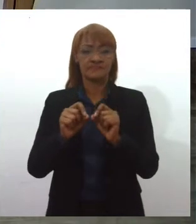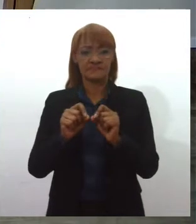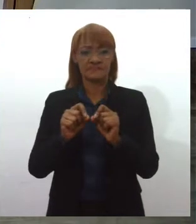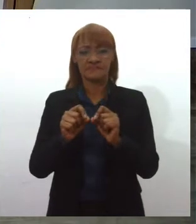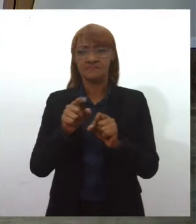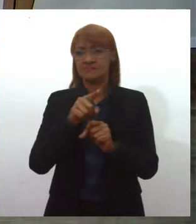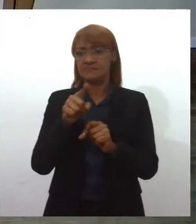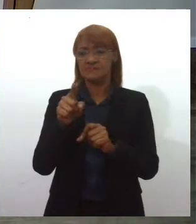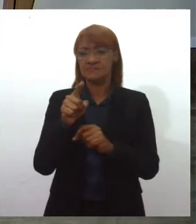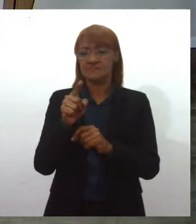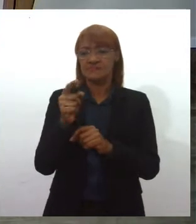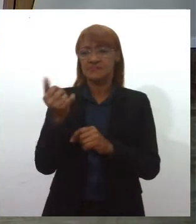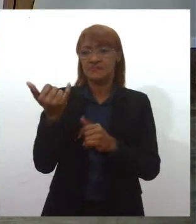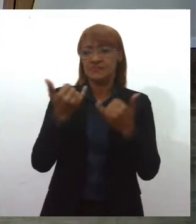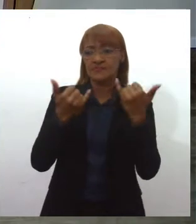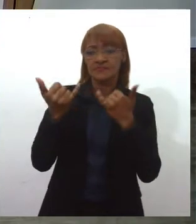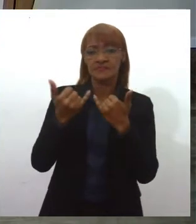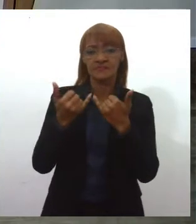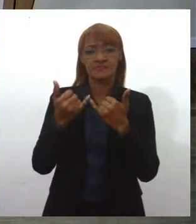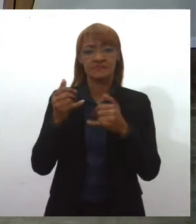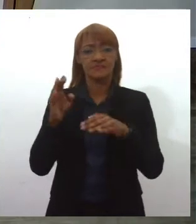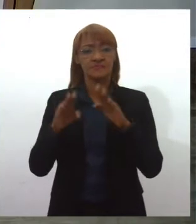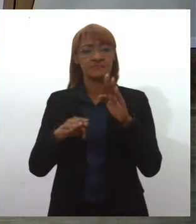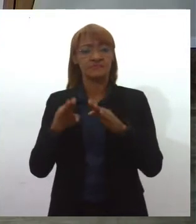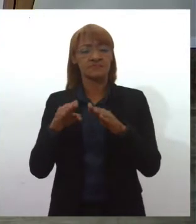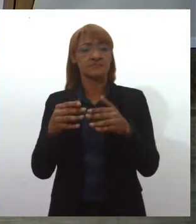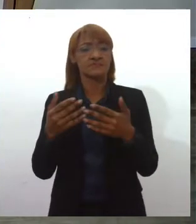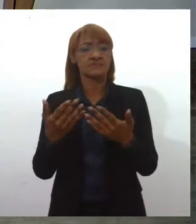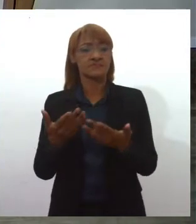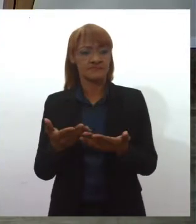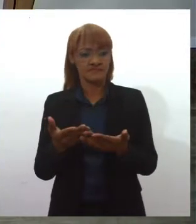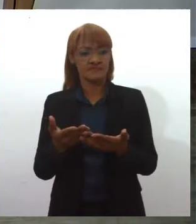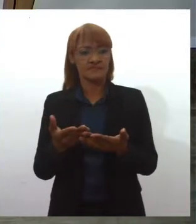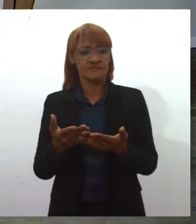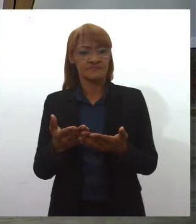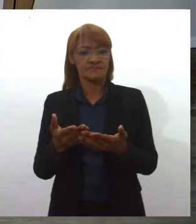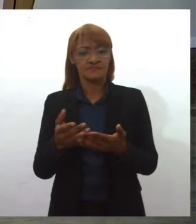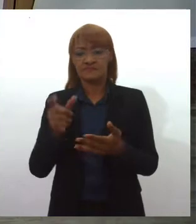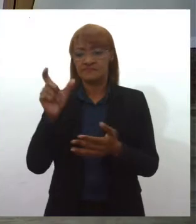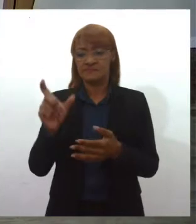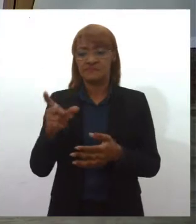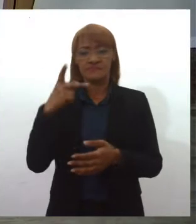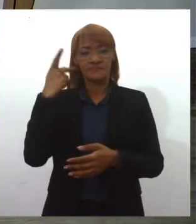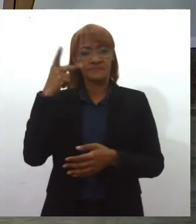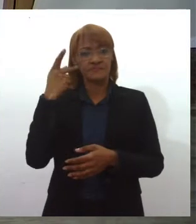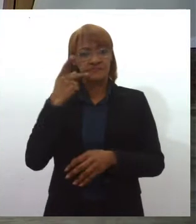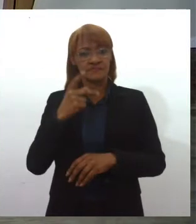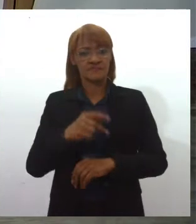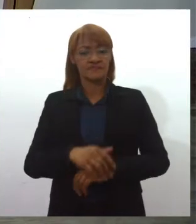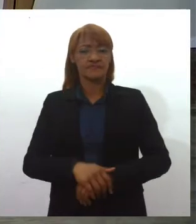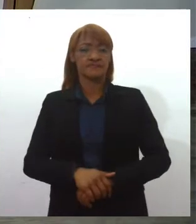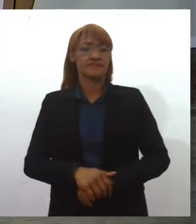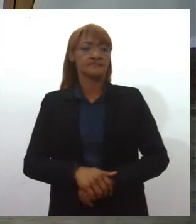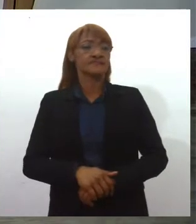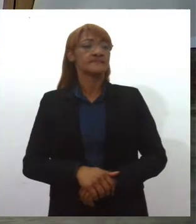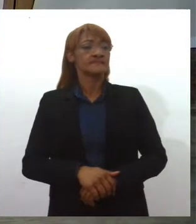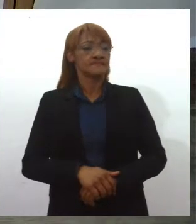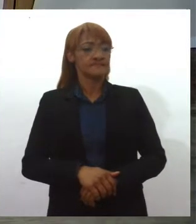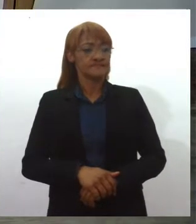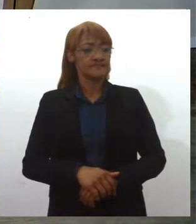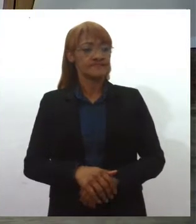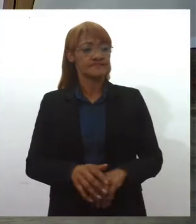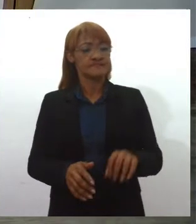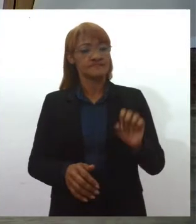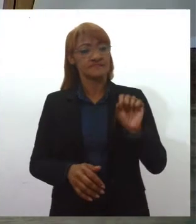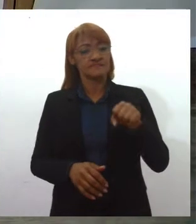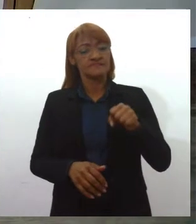comentasse, talvez isso seja aqui uma essência da Antonieta parlamentar, né? Sim, esse discurso da